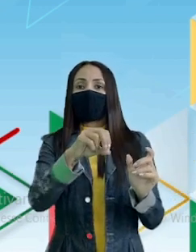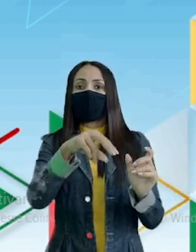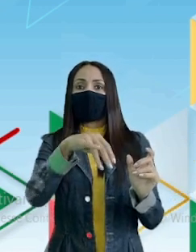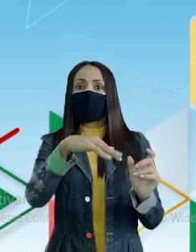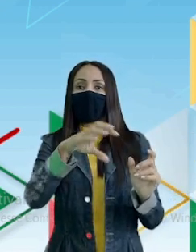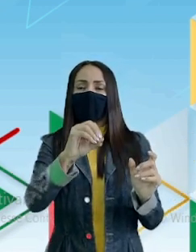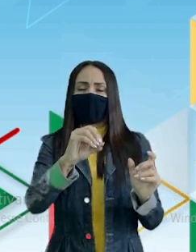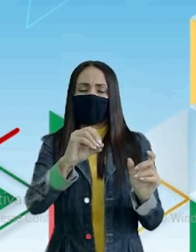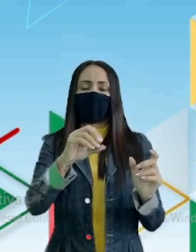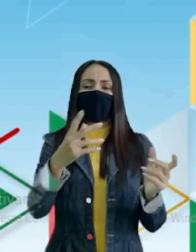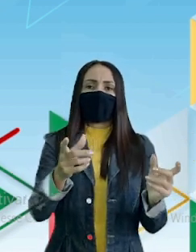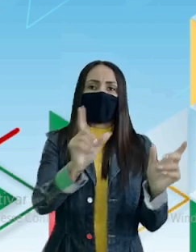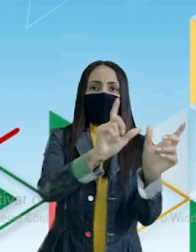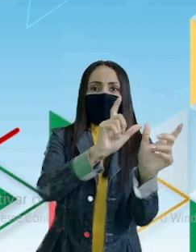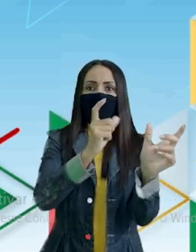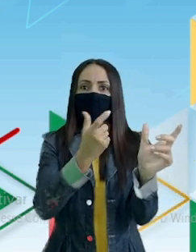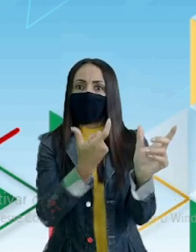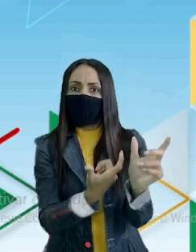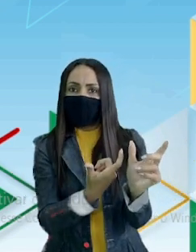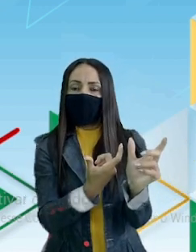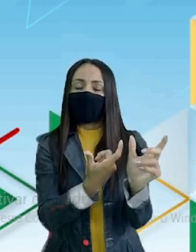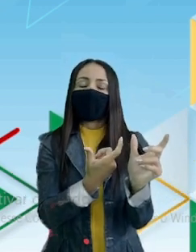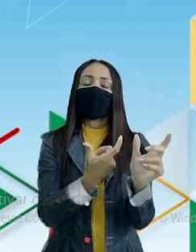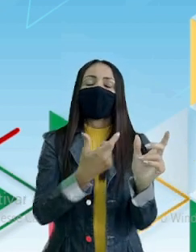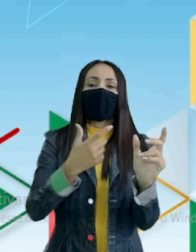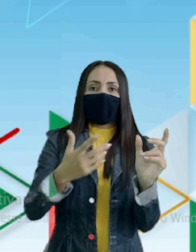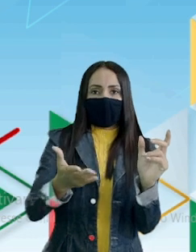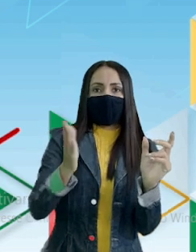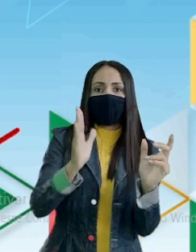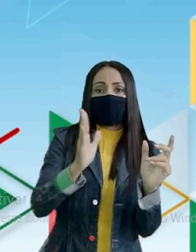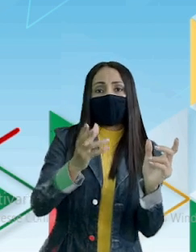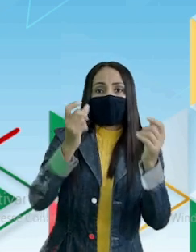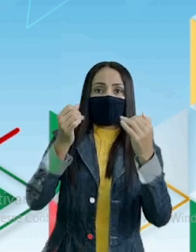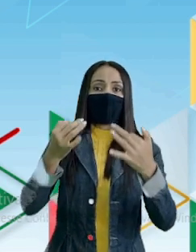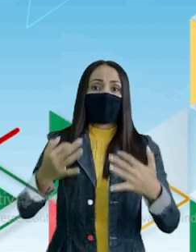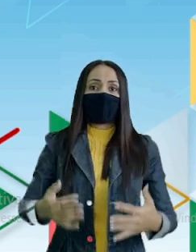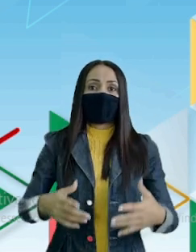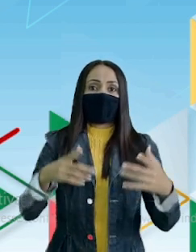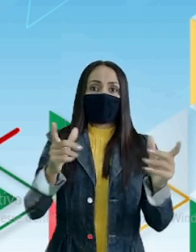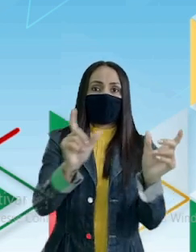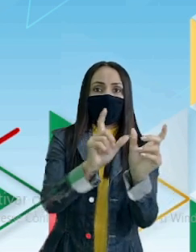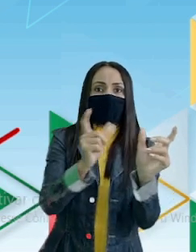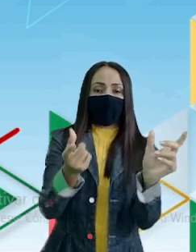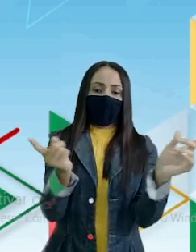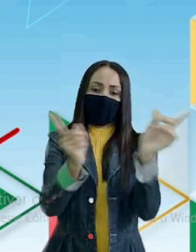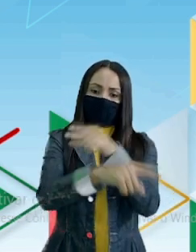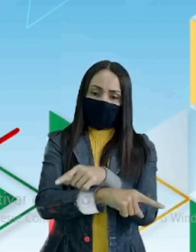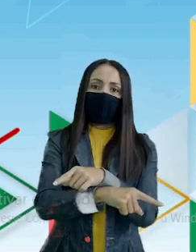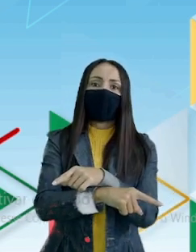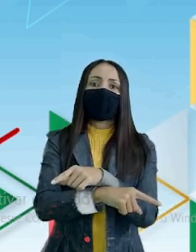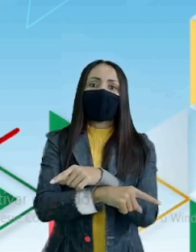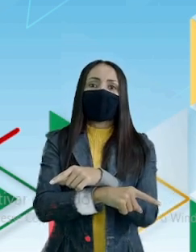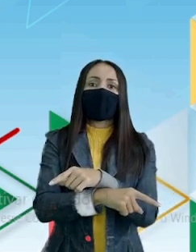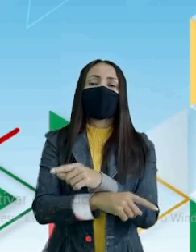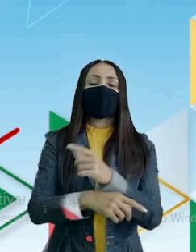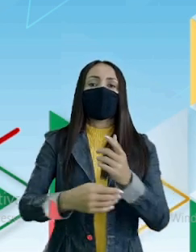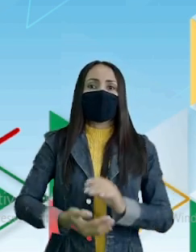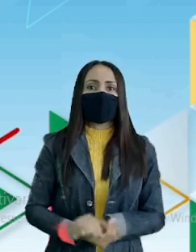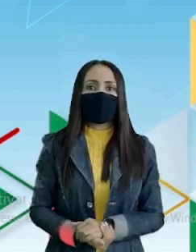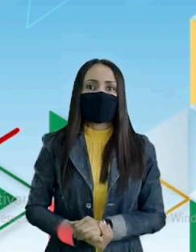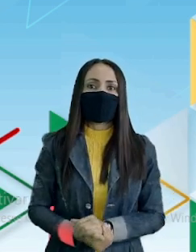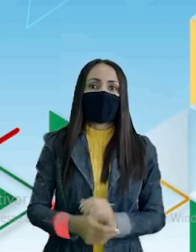sentido Antônimo O próprio nome já diz Que são sentidos diferentes Déspares